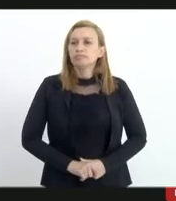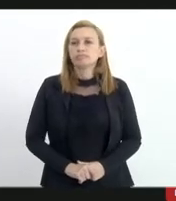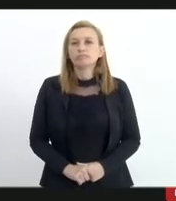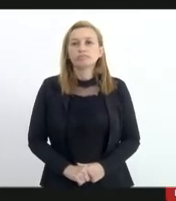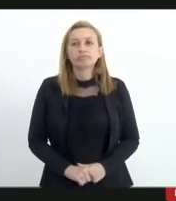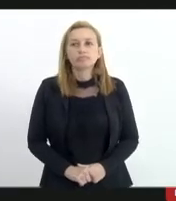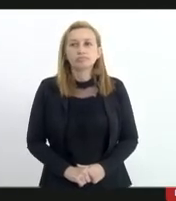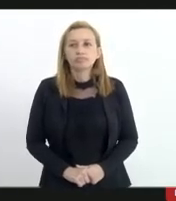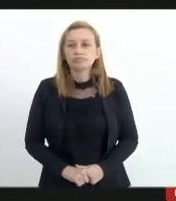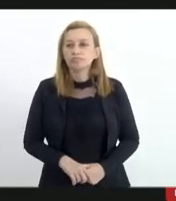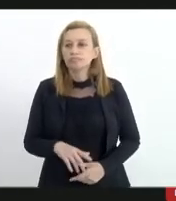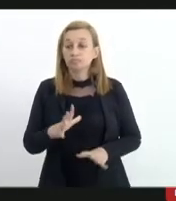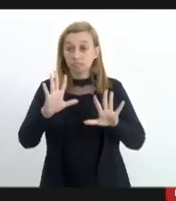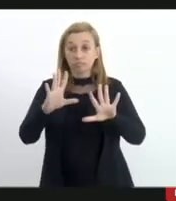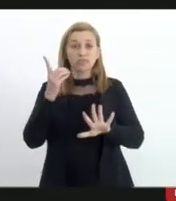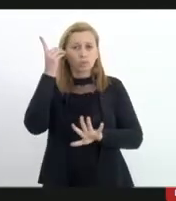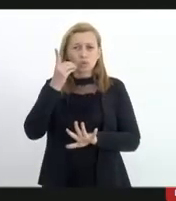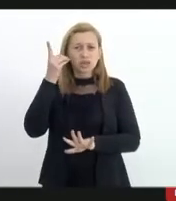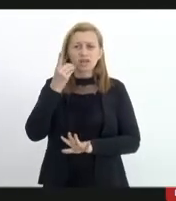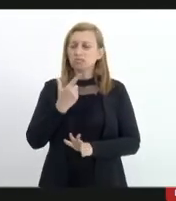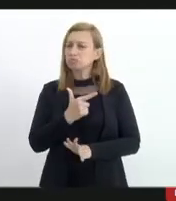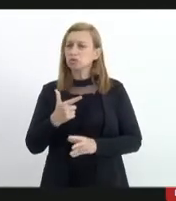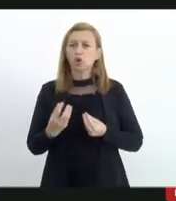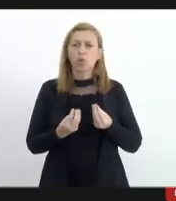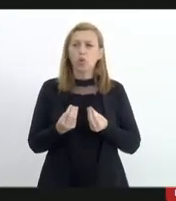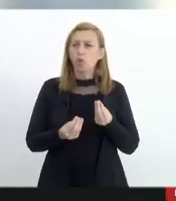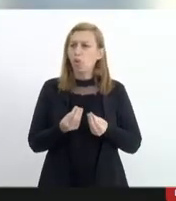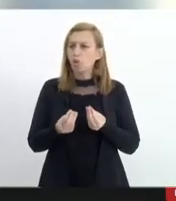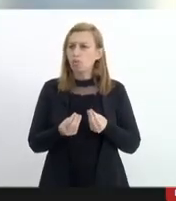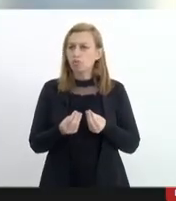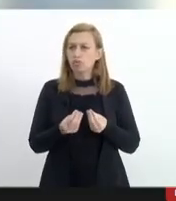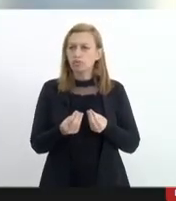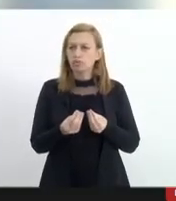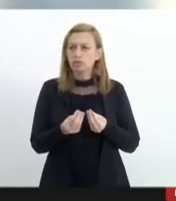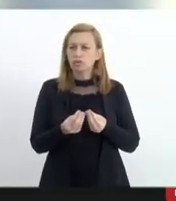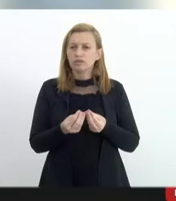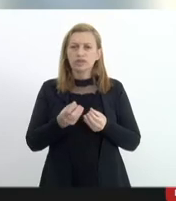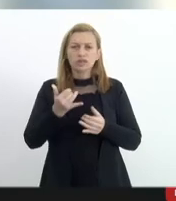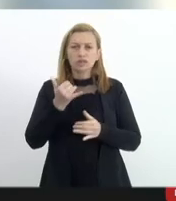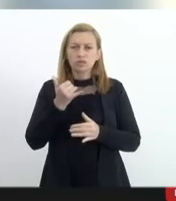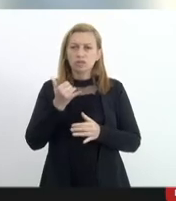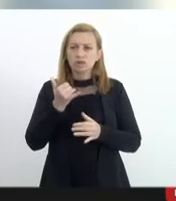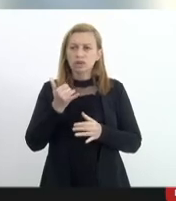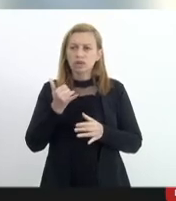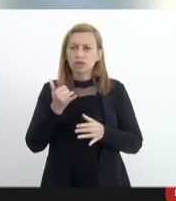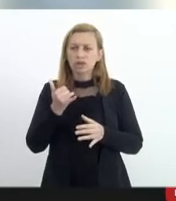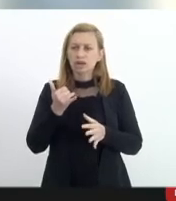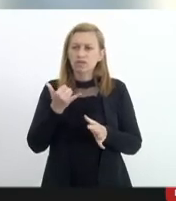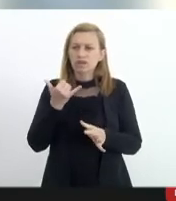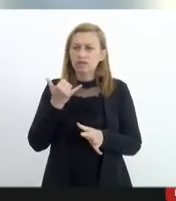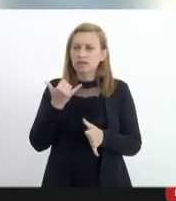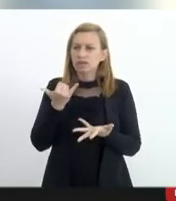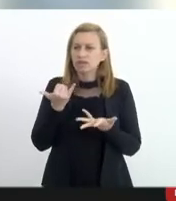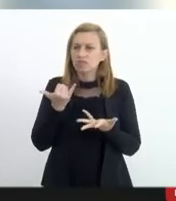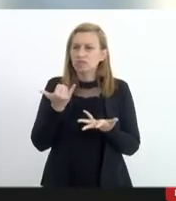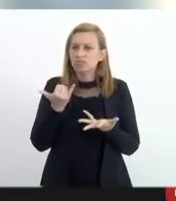não dá para a gente fazer um liame direto uma ligação direta entre o